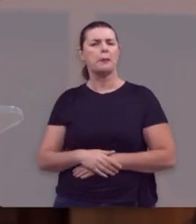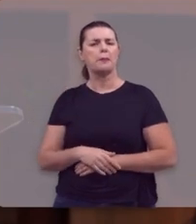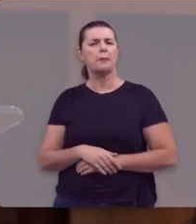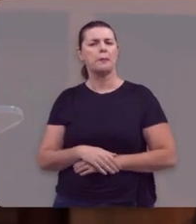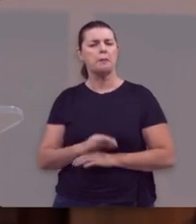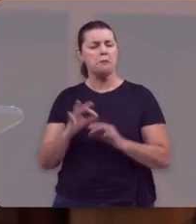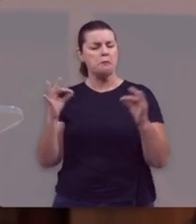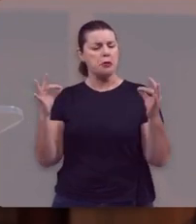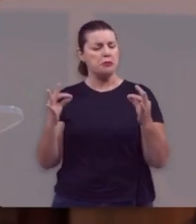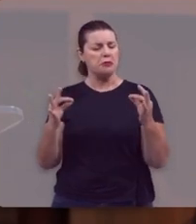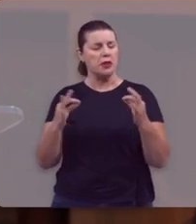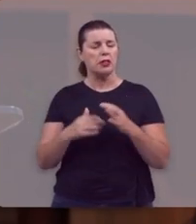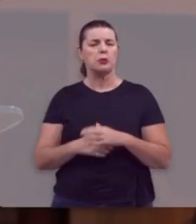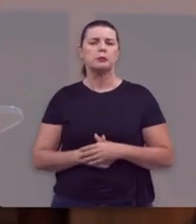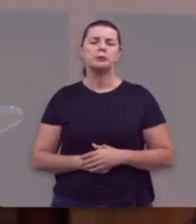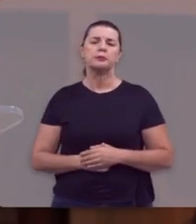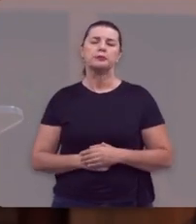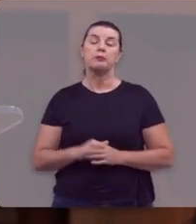melhor qualidade.